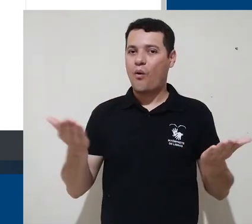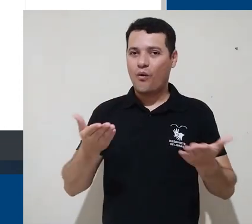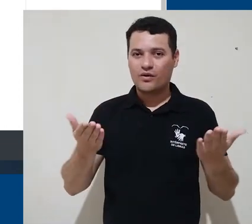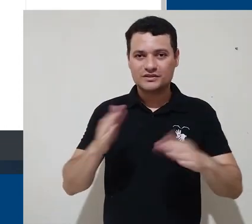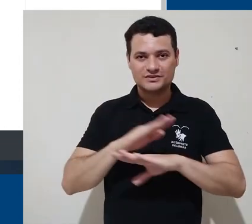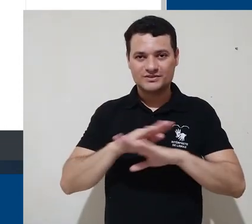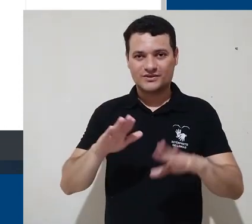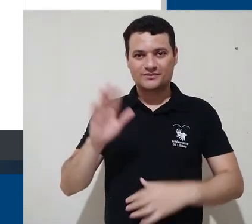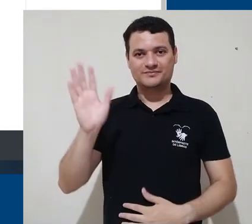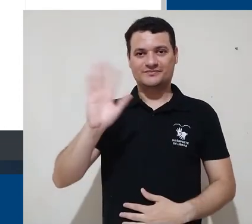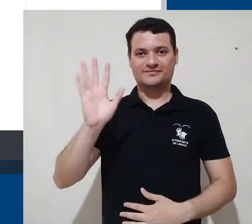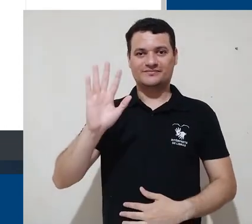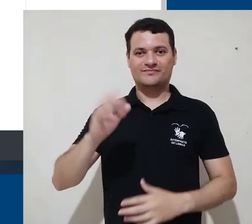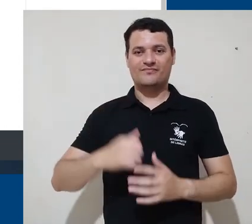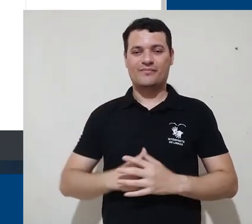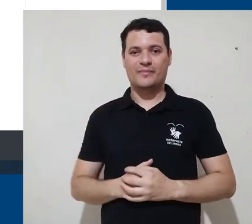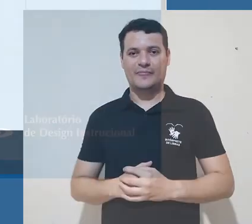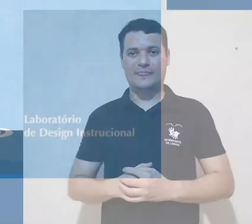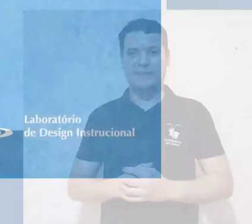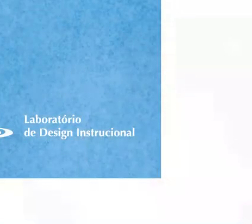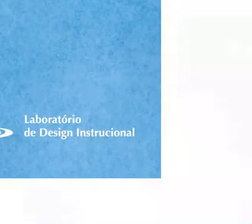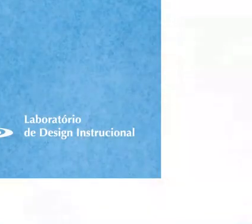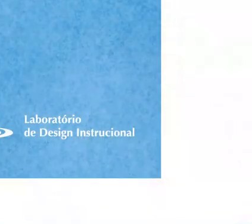por hoje é isso. Até a próxima aula.